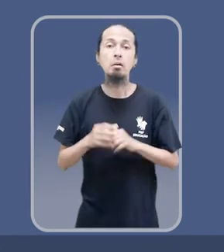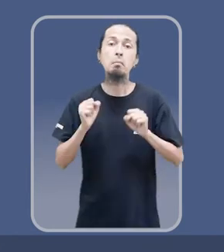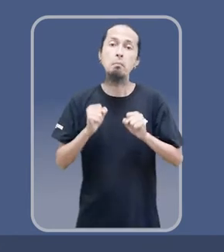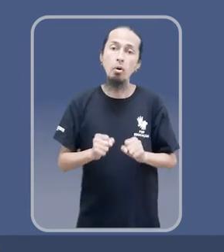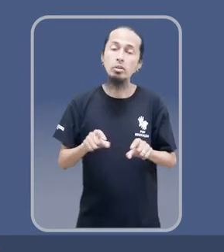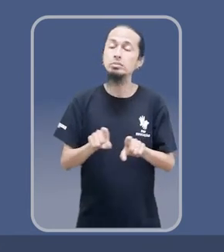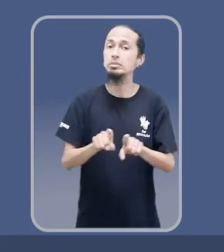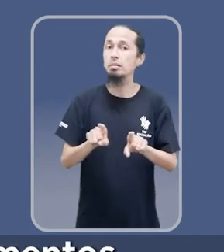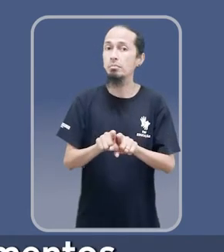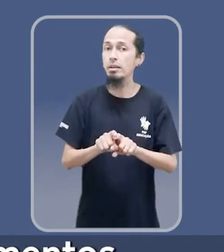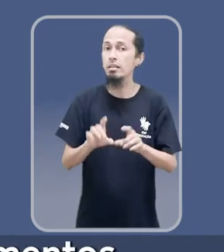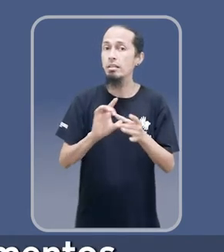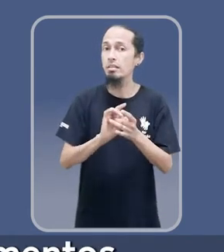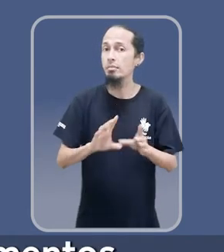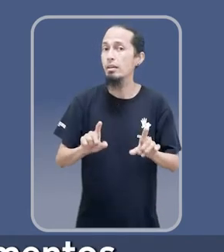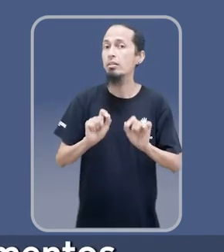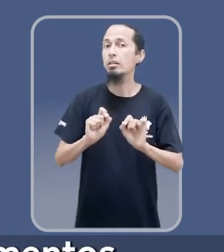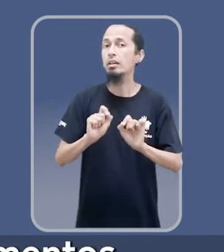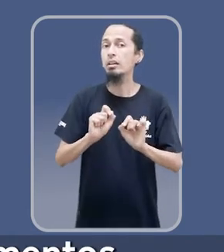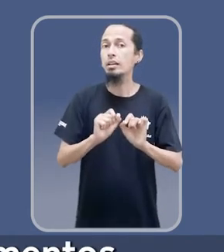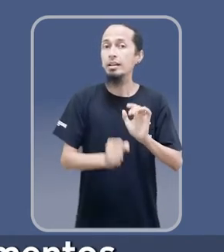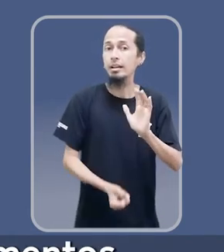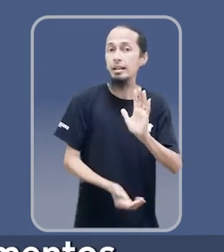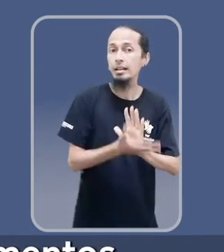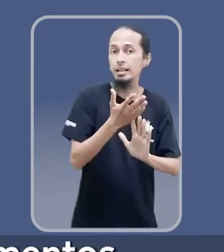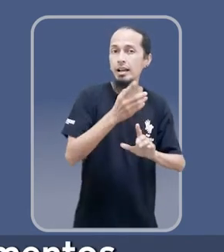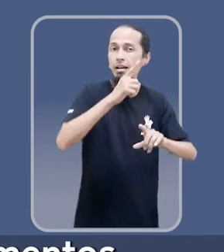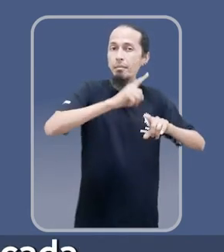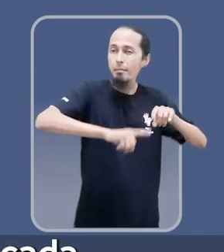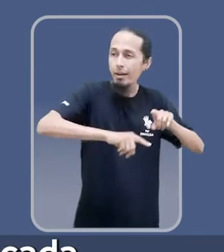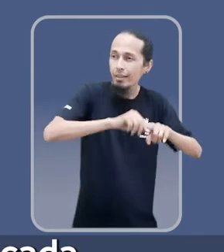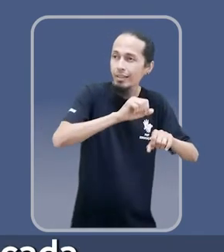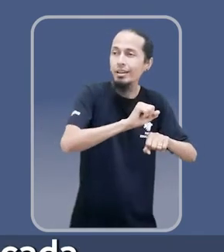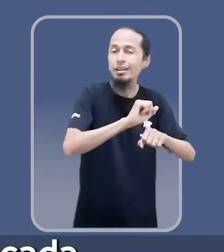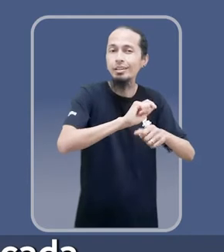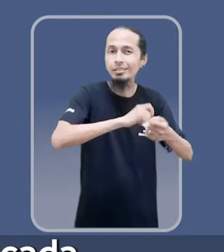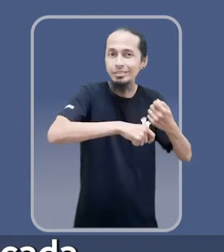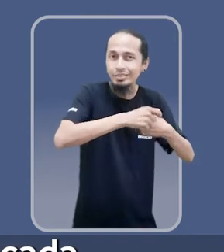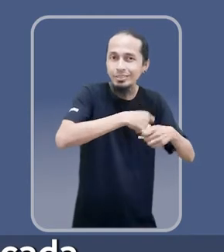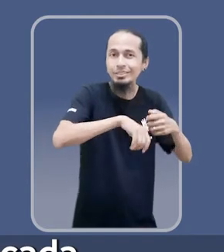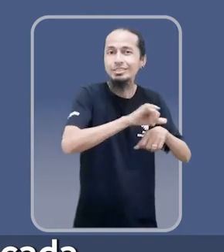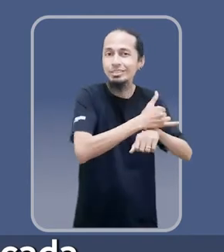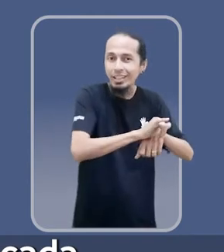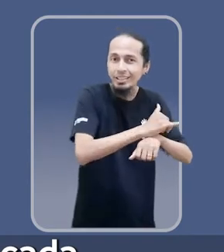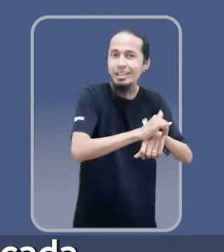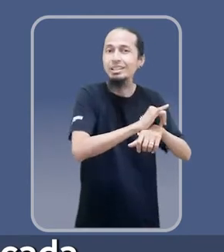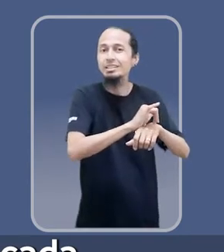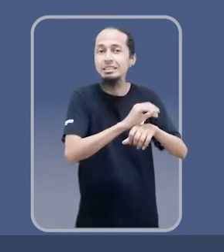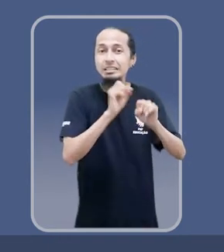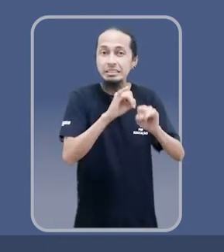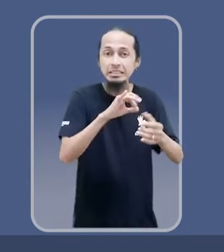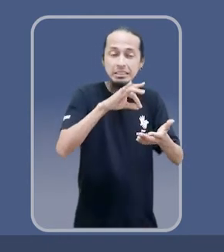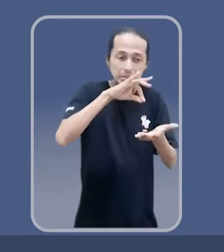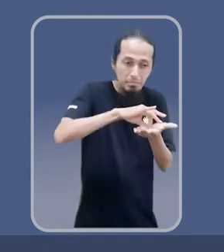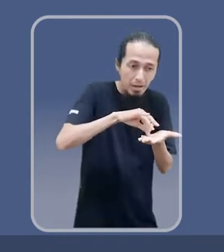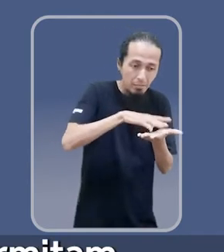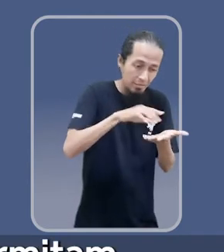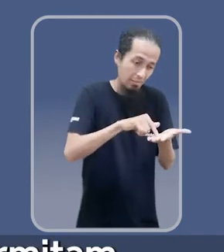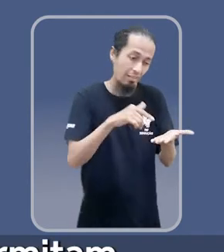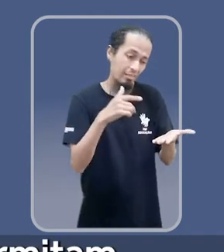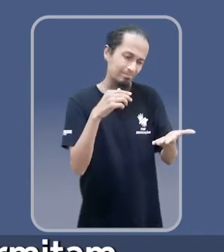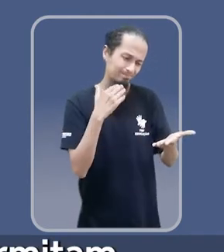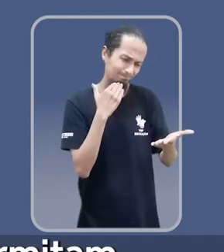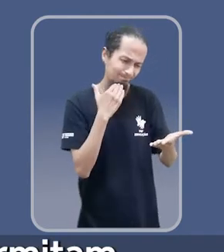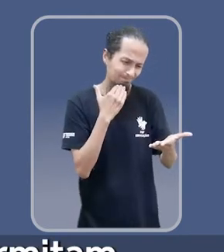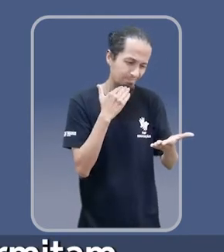também a gente criar instrumentos para correção de zoneamentos que estão grafados de forma equivocada. Ou seja, a gente pode ter